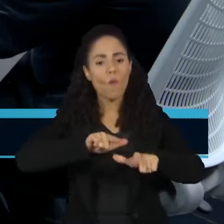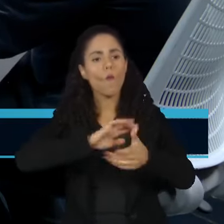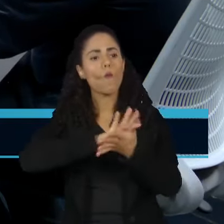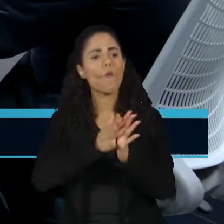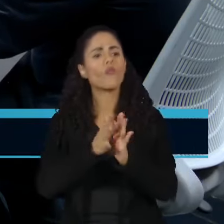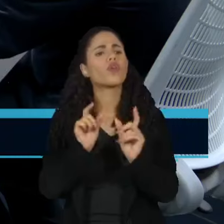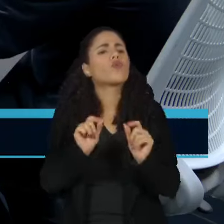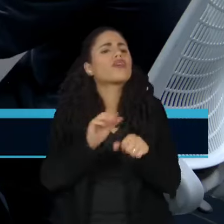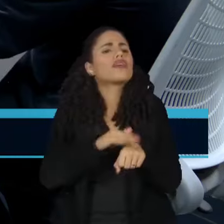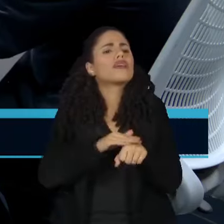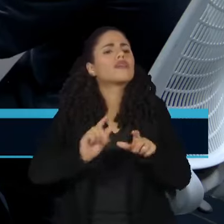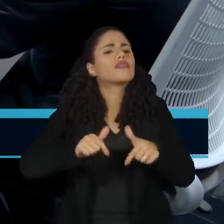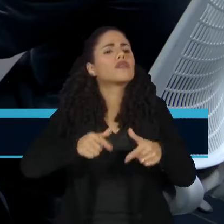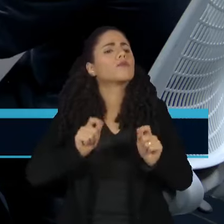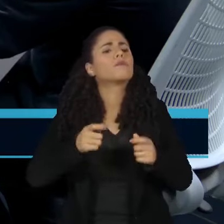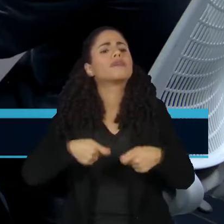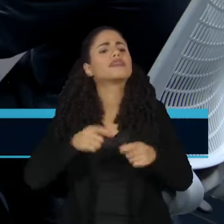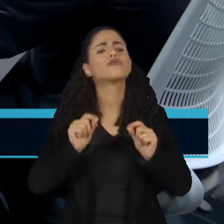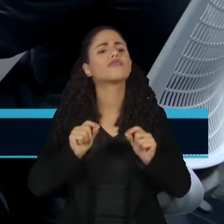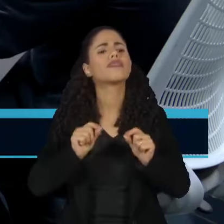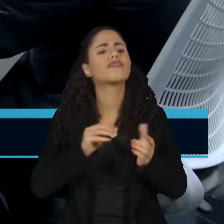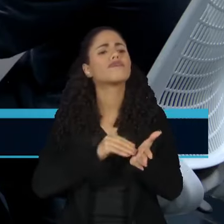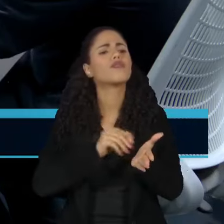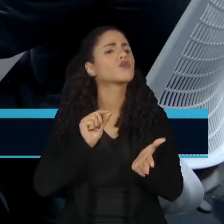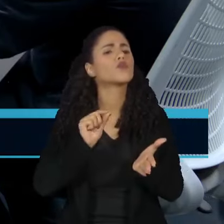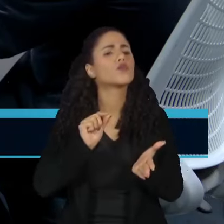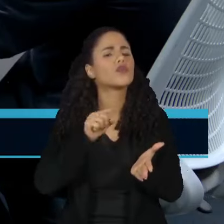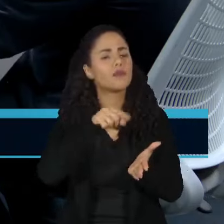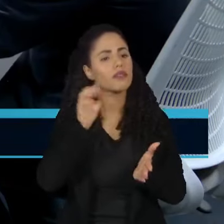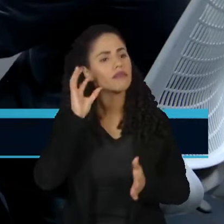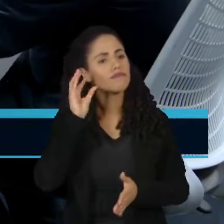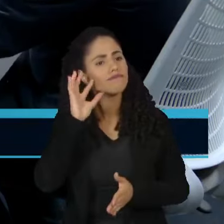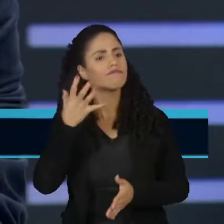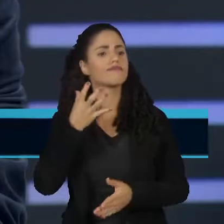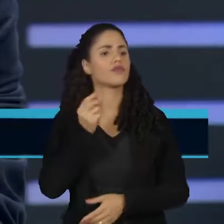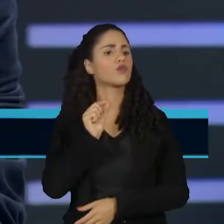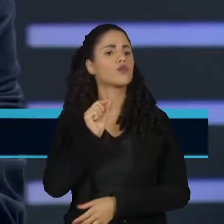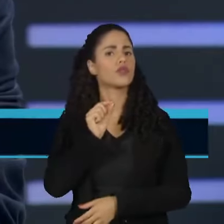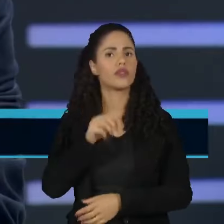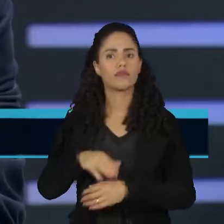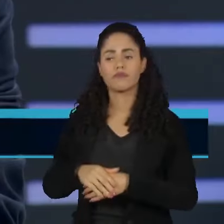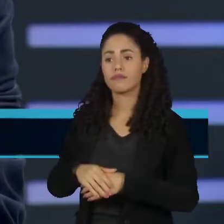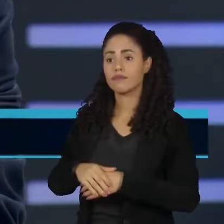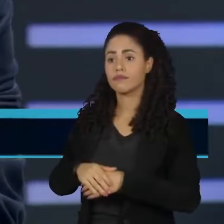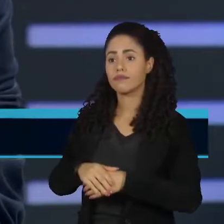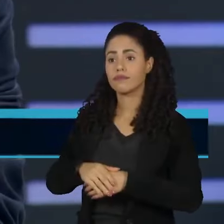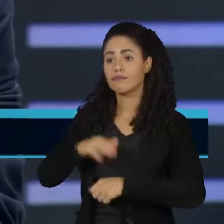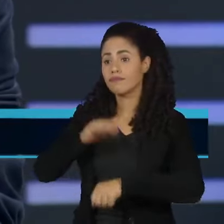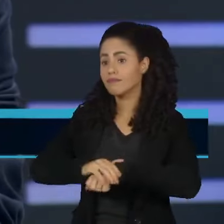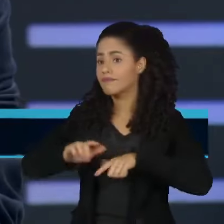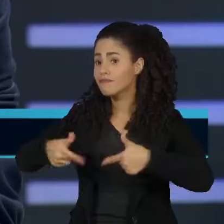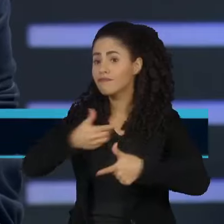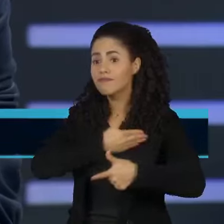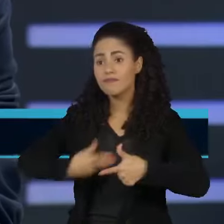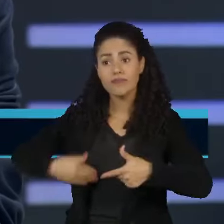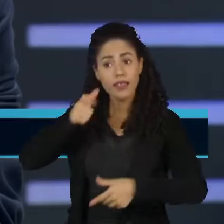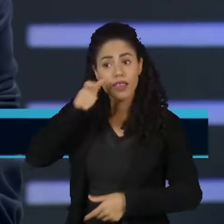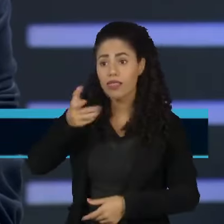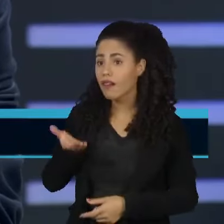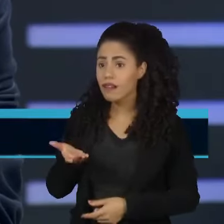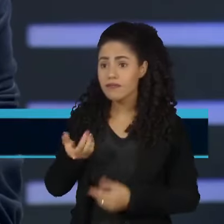está precisando agir? O que está faltando de impulso para que isso aconteça? Política, interesse,